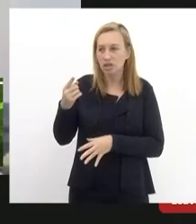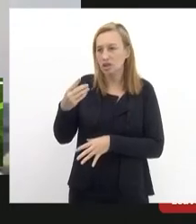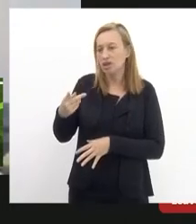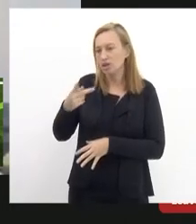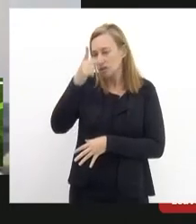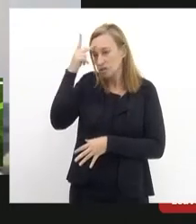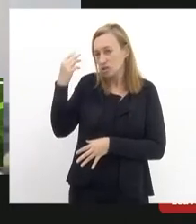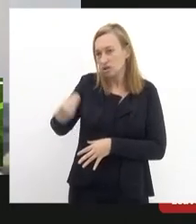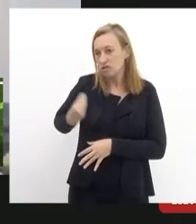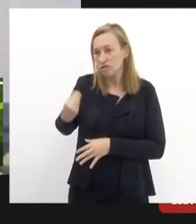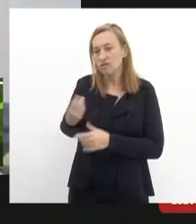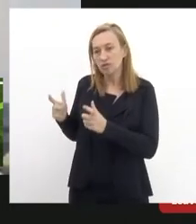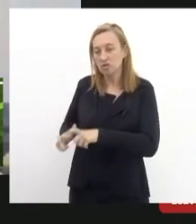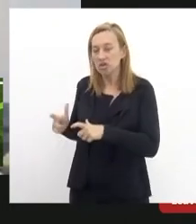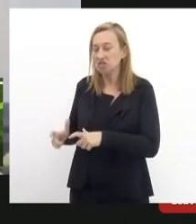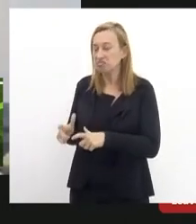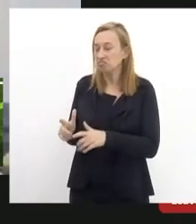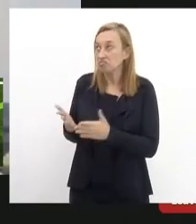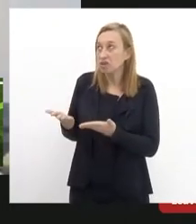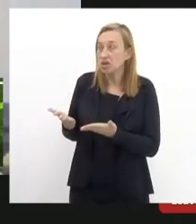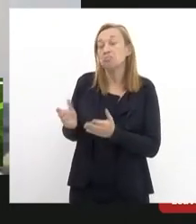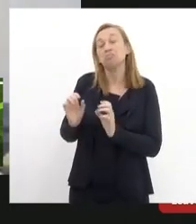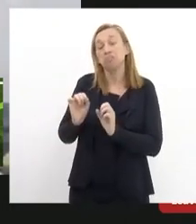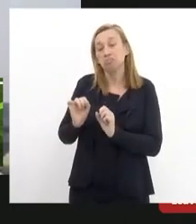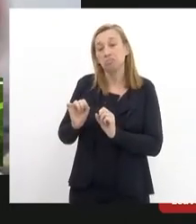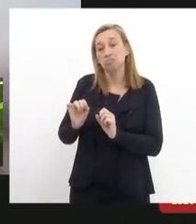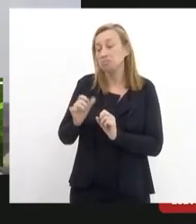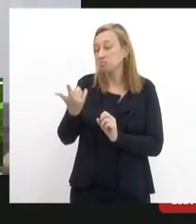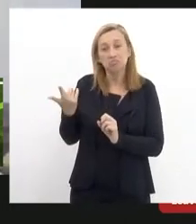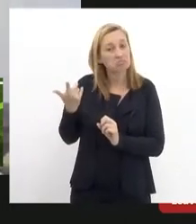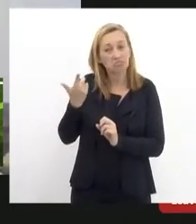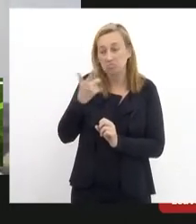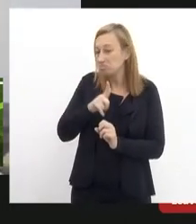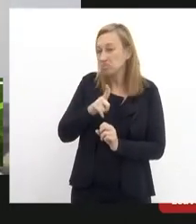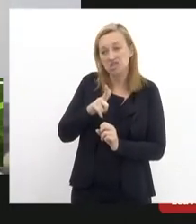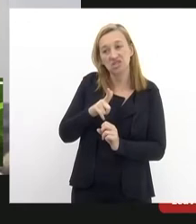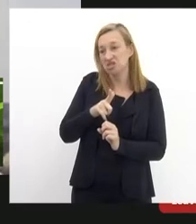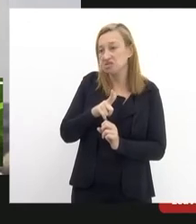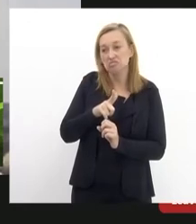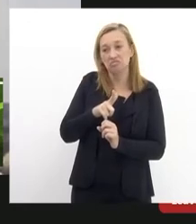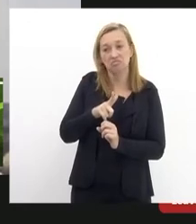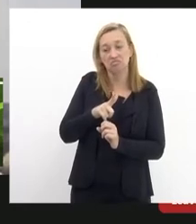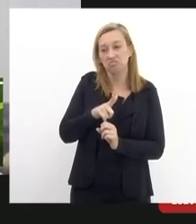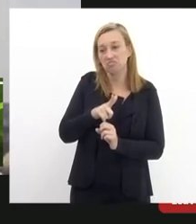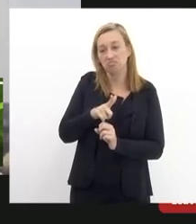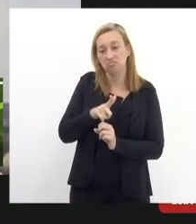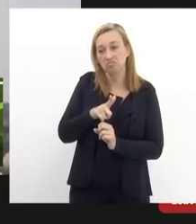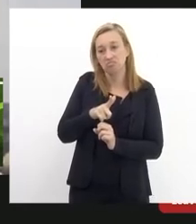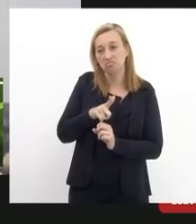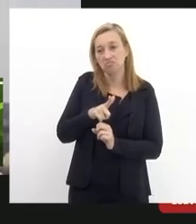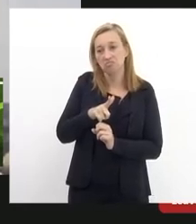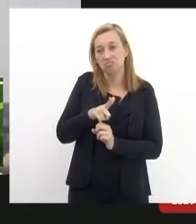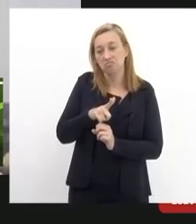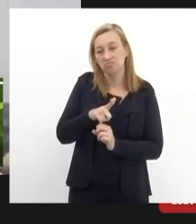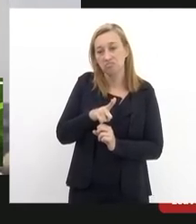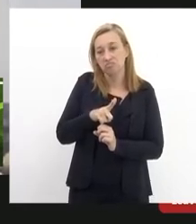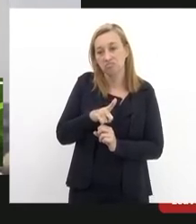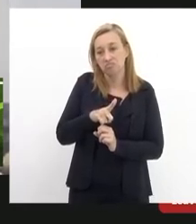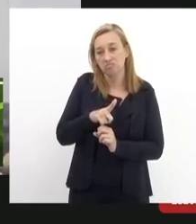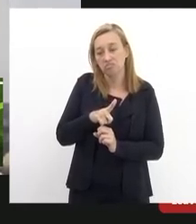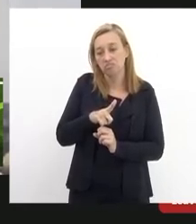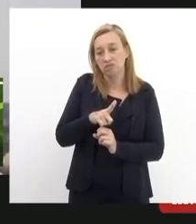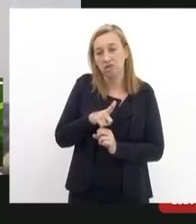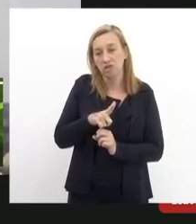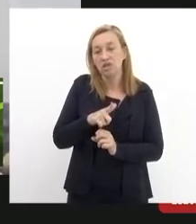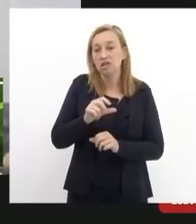nós talvez não teríamos conseguido conseguido dar vida ao pouco de vida que temos